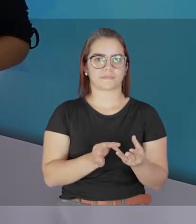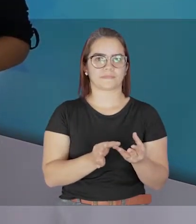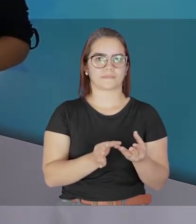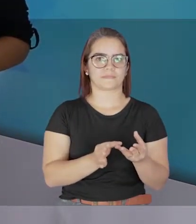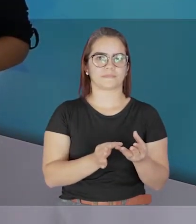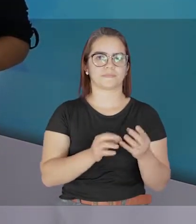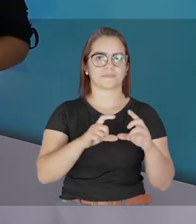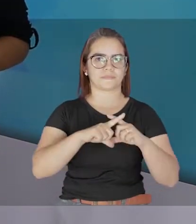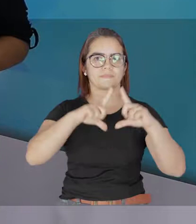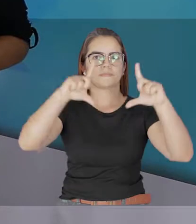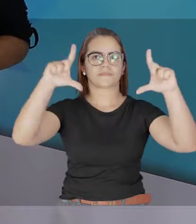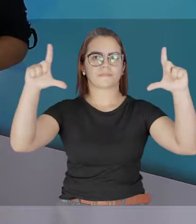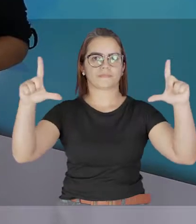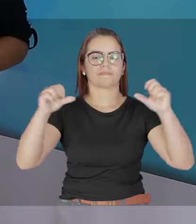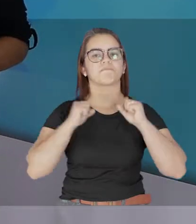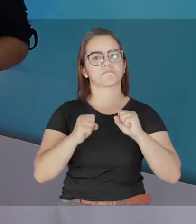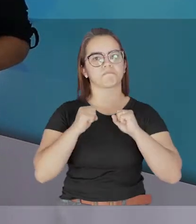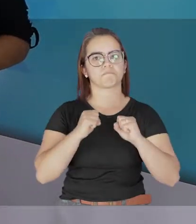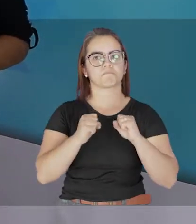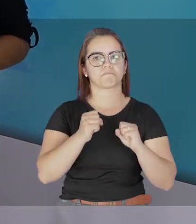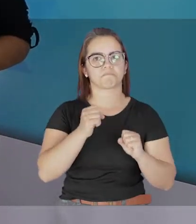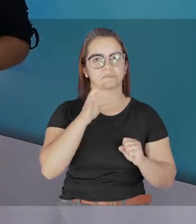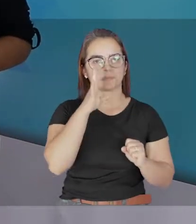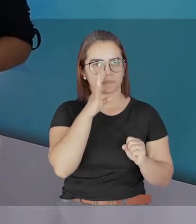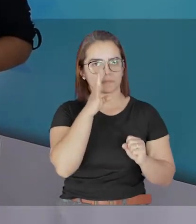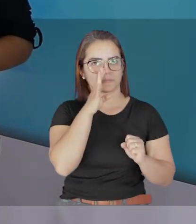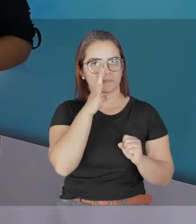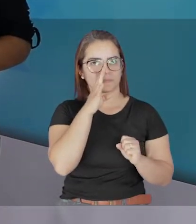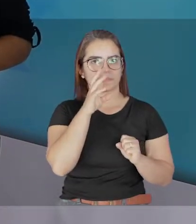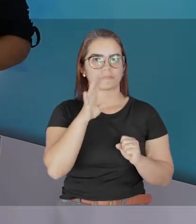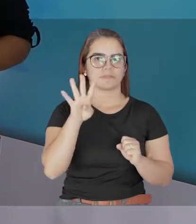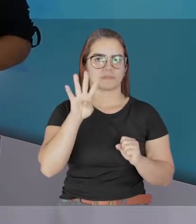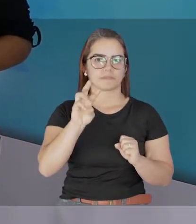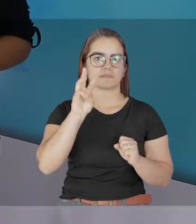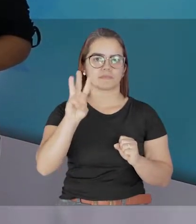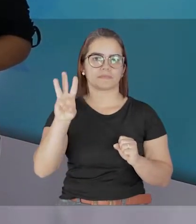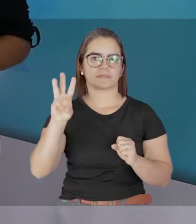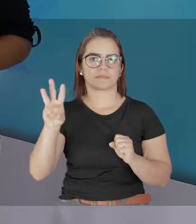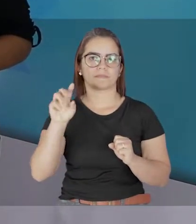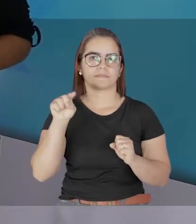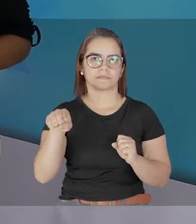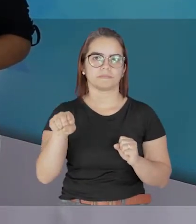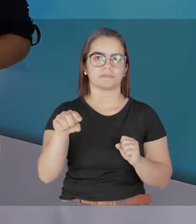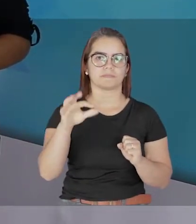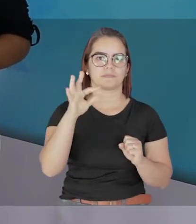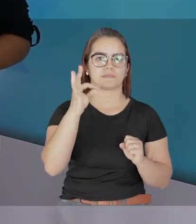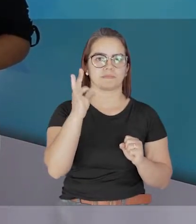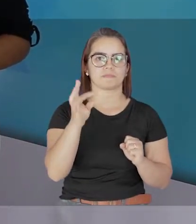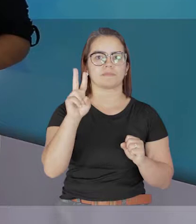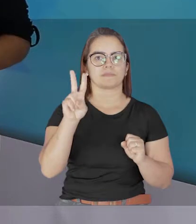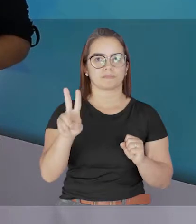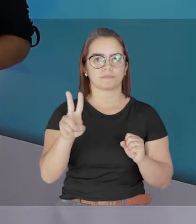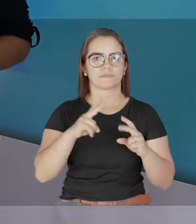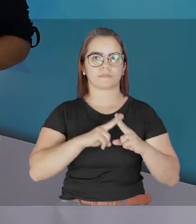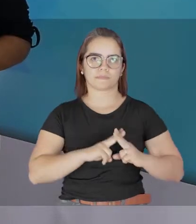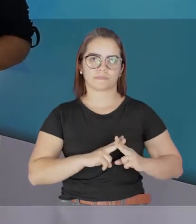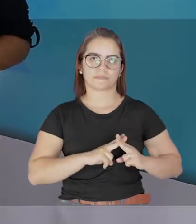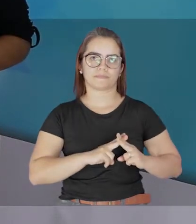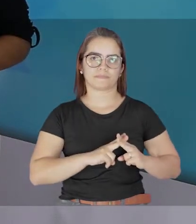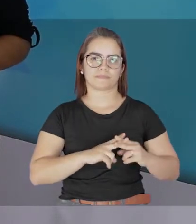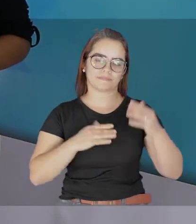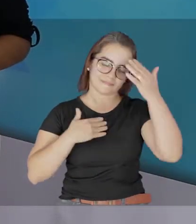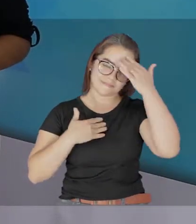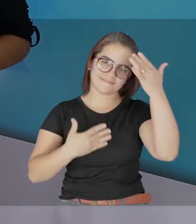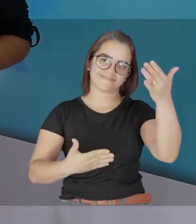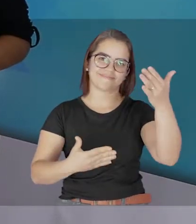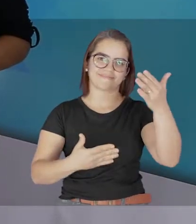essas e outras em contagem. É só acessar www.tv.unir.br Obrigada pela sua companhia e